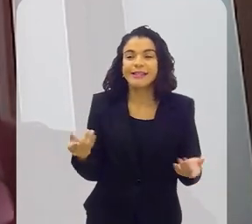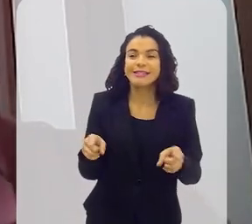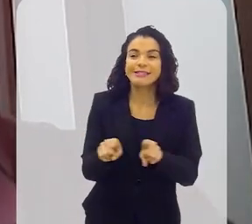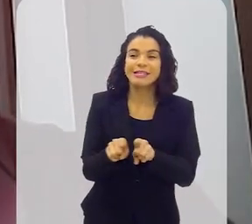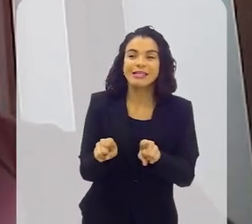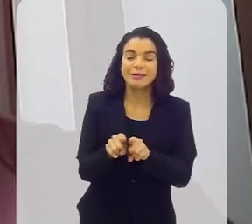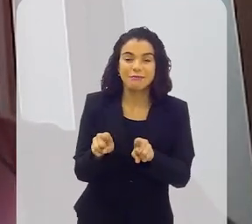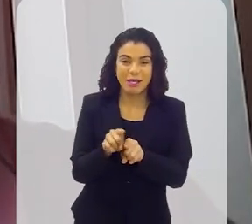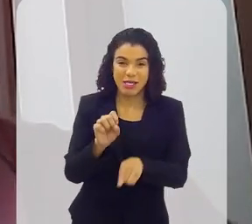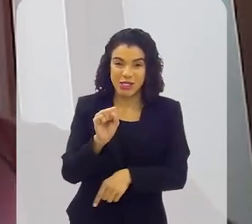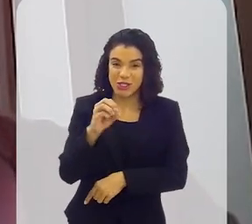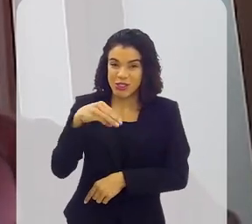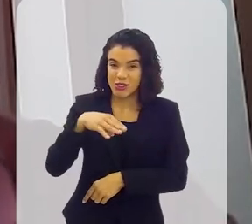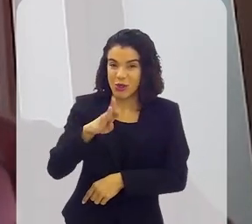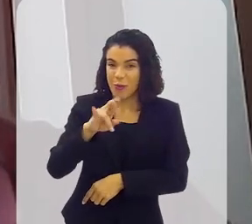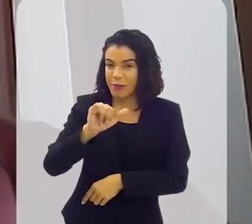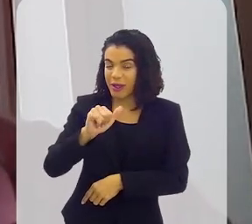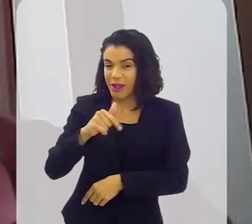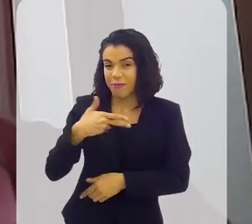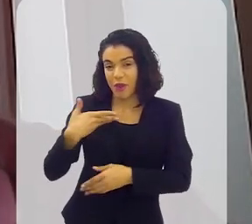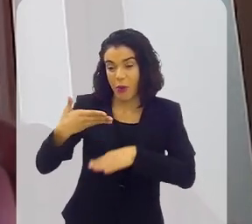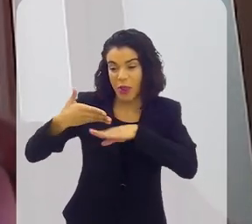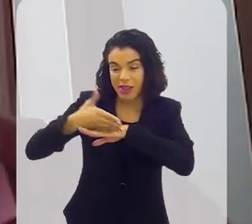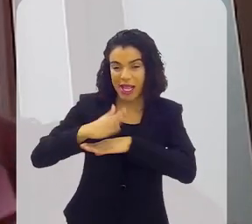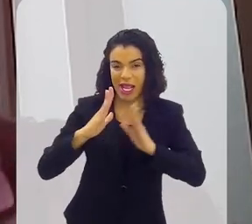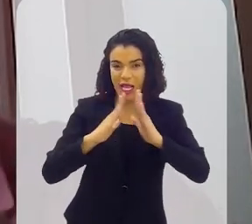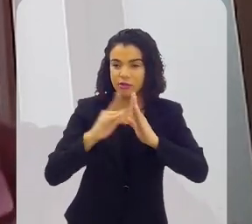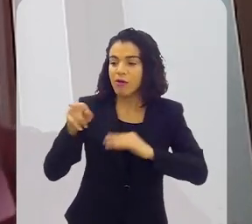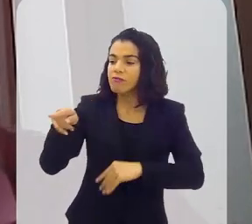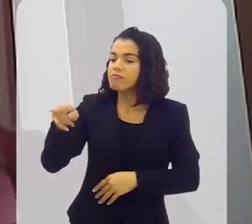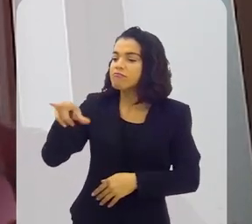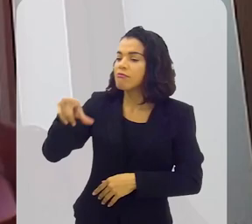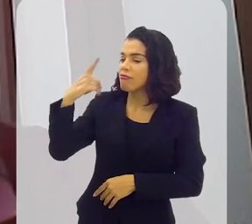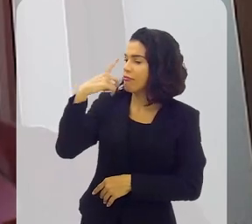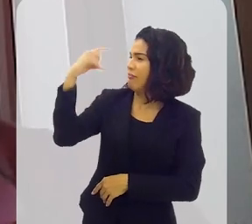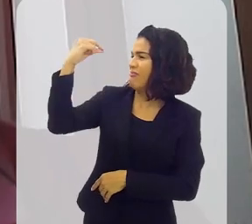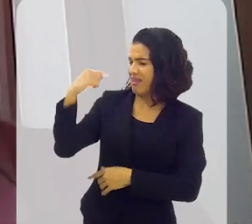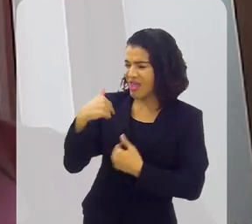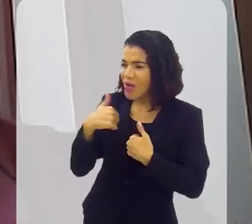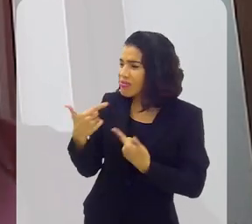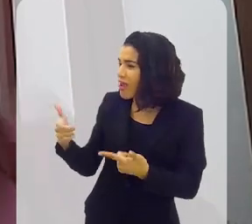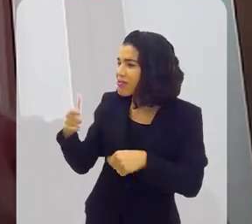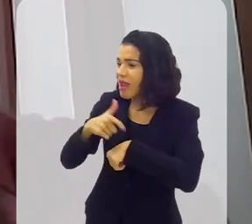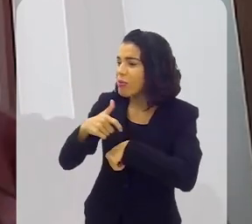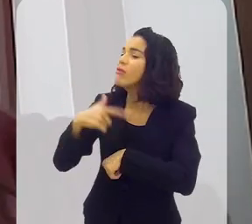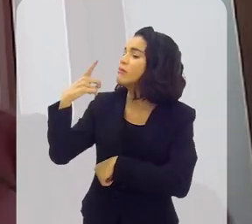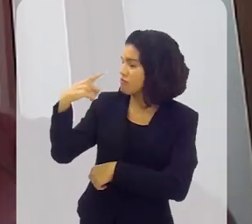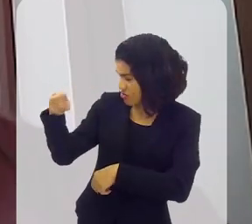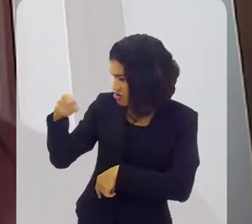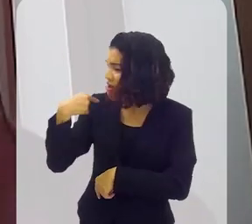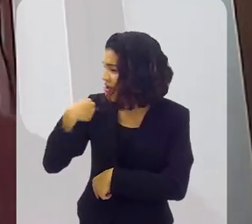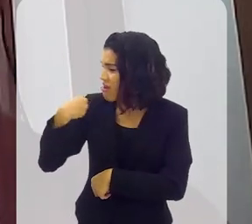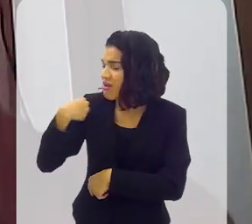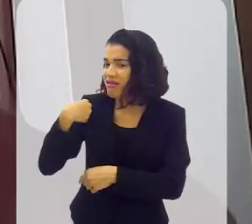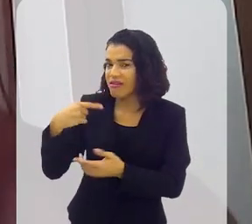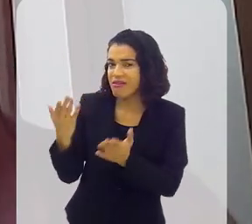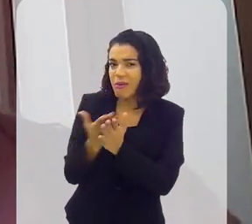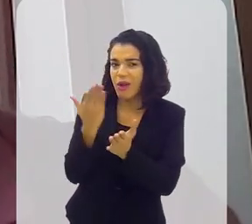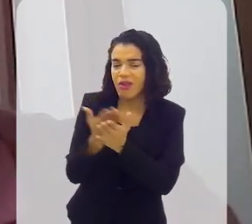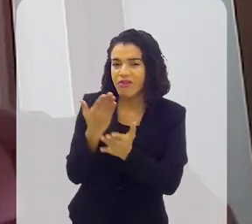E assim, o do Sombrinha, quando eu entrei na casa dele, ele me chamou. Você vai fazer meu livro. Falei, mano, Sombrinha, não tenho tempo. Não, você vai fazer meu livro.